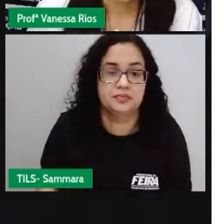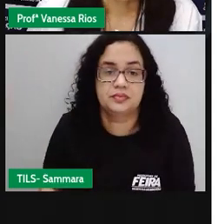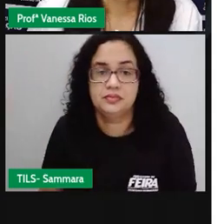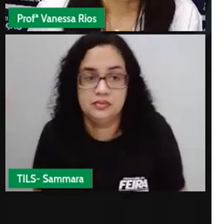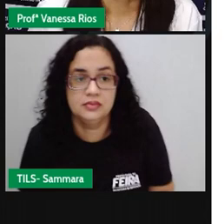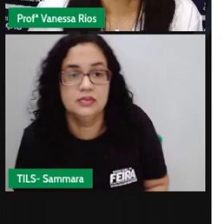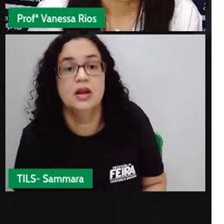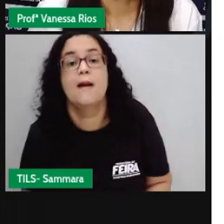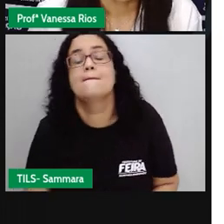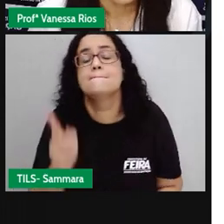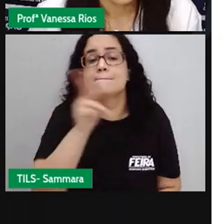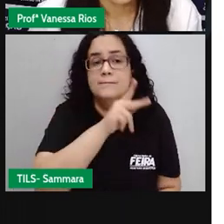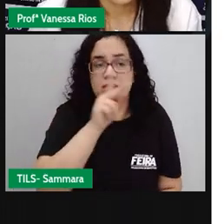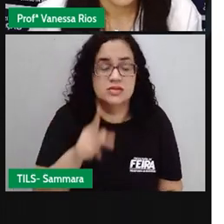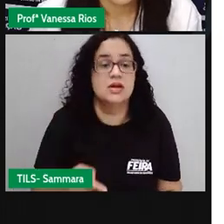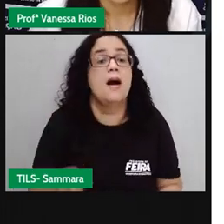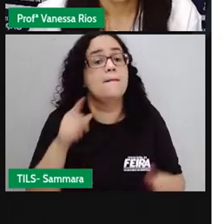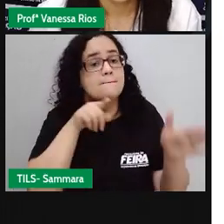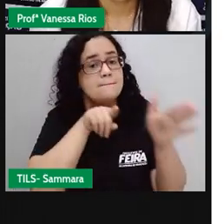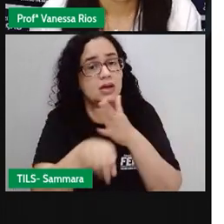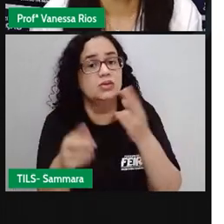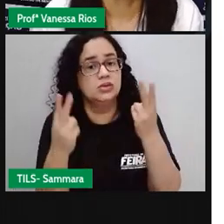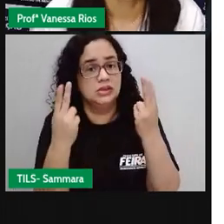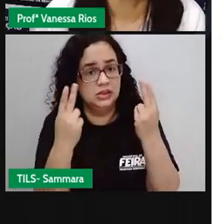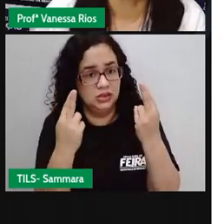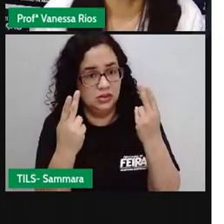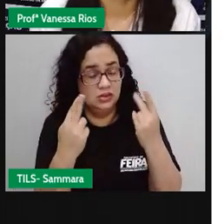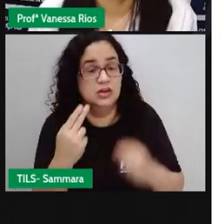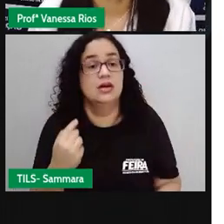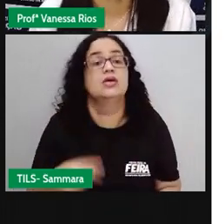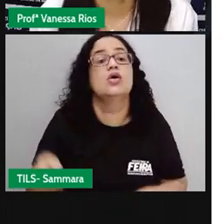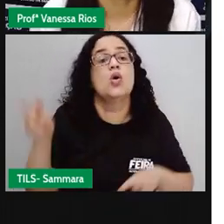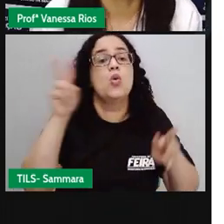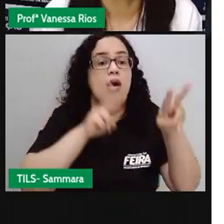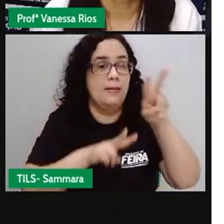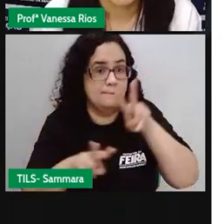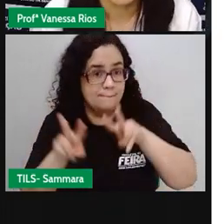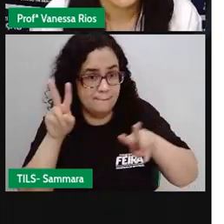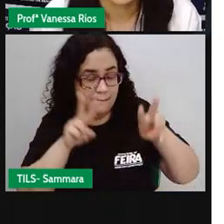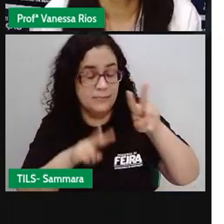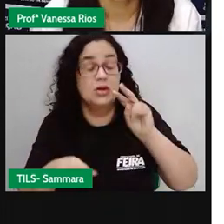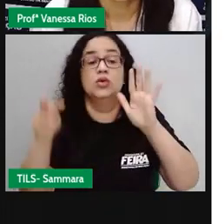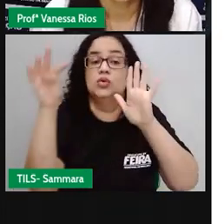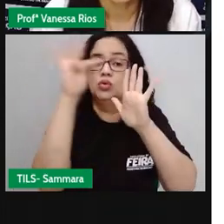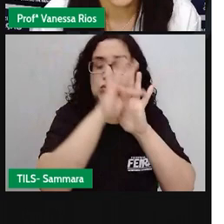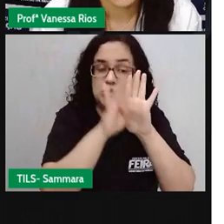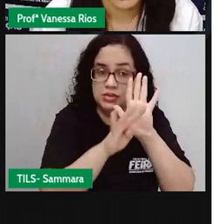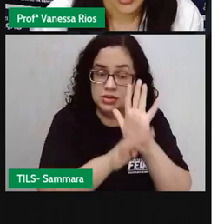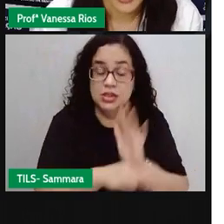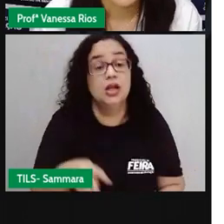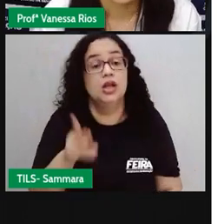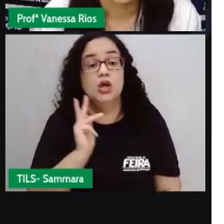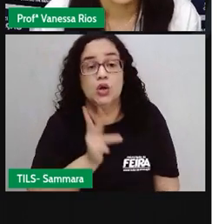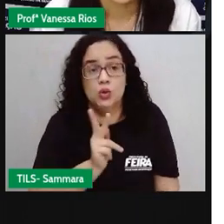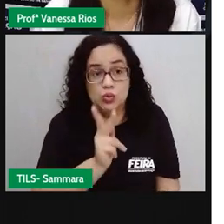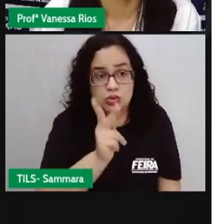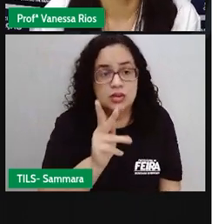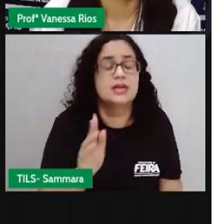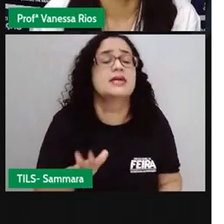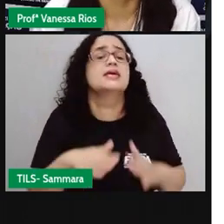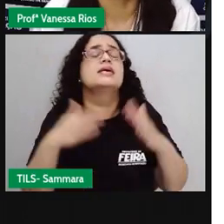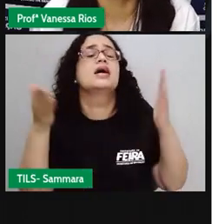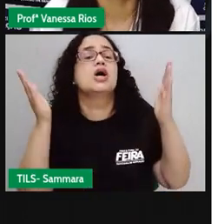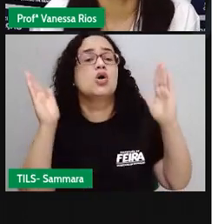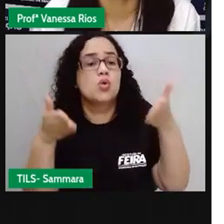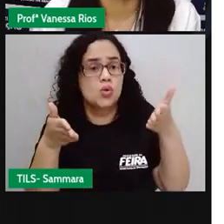Aí, a prova volta agora para as mesmas perguntas, né? Porque a nossa observação em relação ao texto, ela continua. E